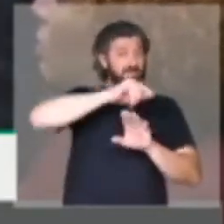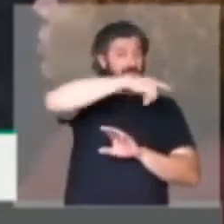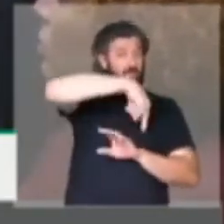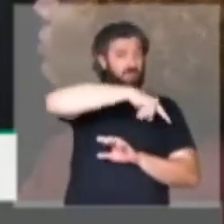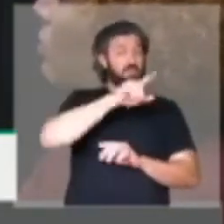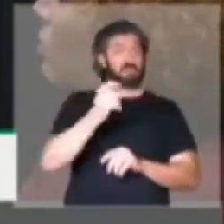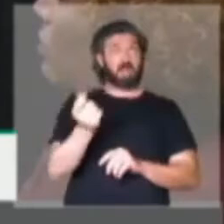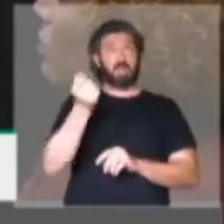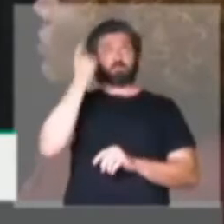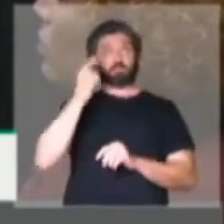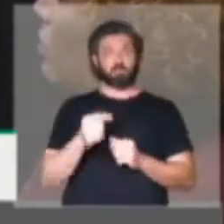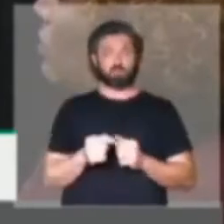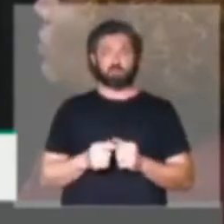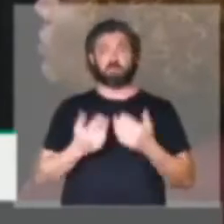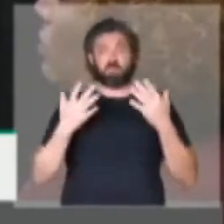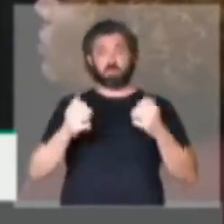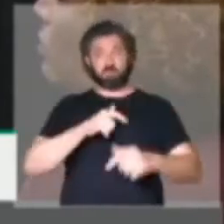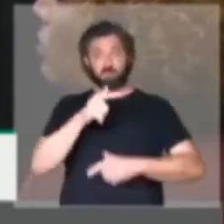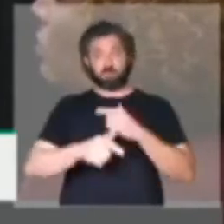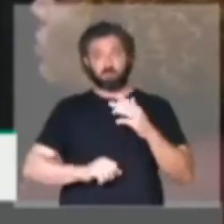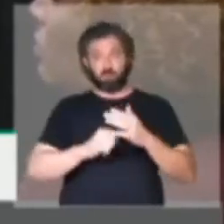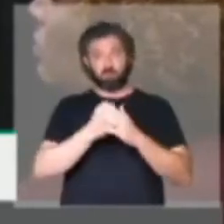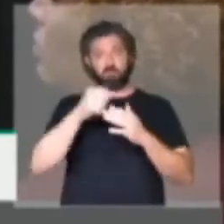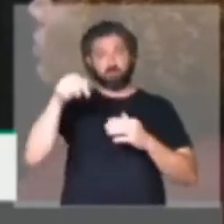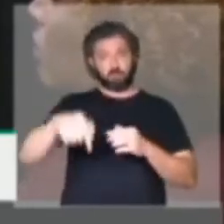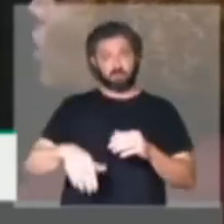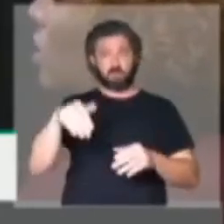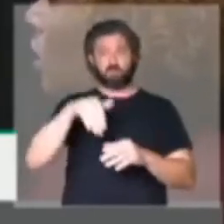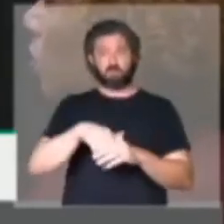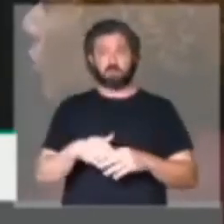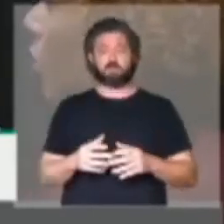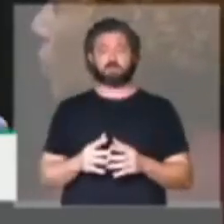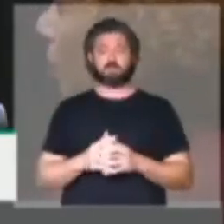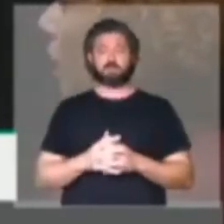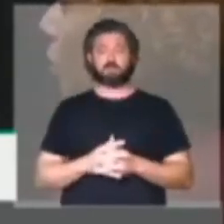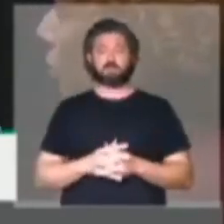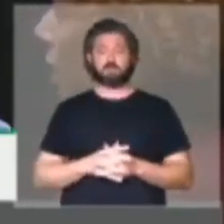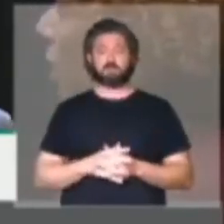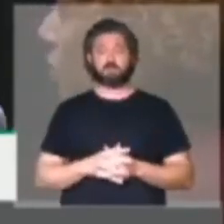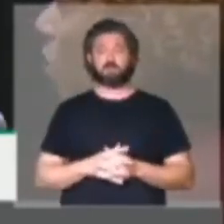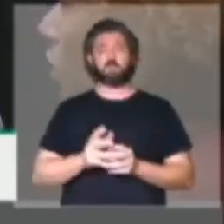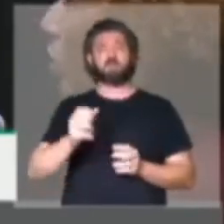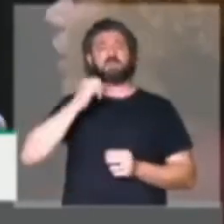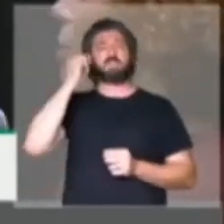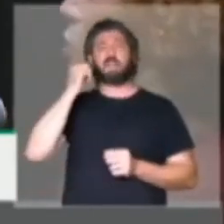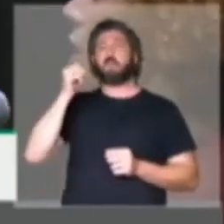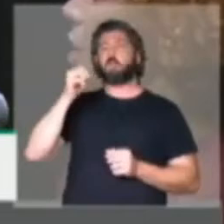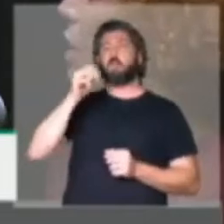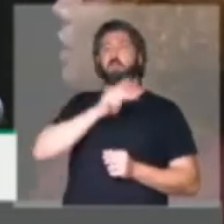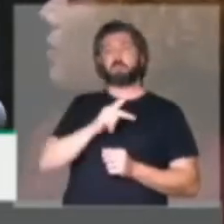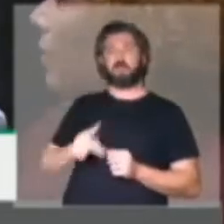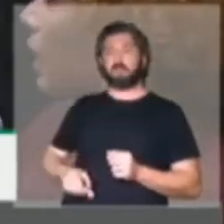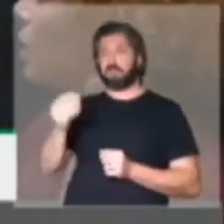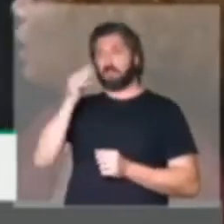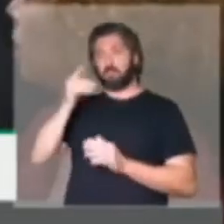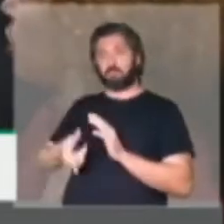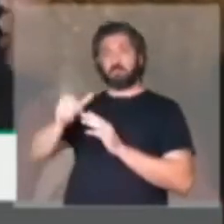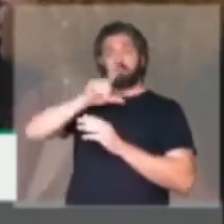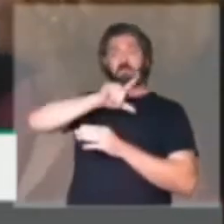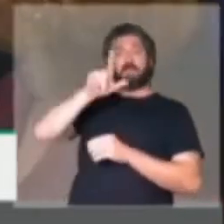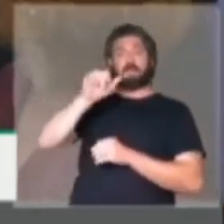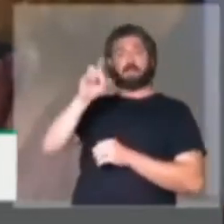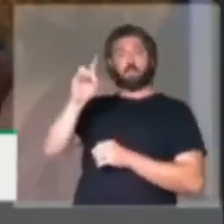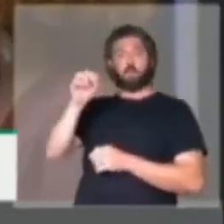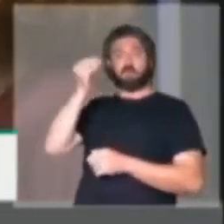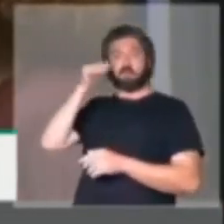escândalo. Então, nós vamos trabalhar para obstruir essa votação. O senador Davo Columbre tentou fazer um acordo aqui para a votação antecipada da